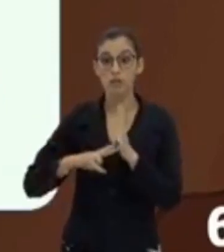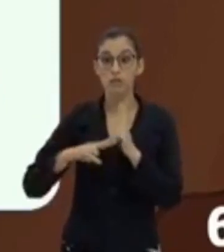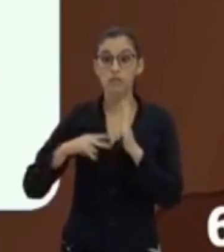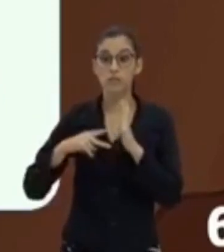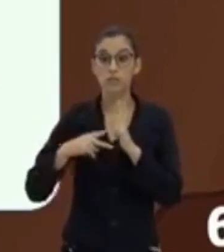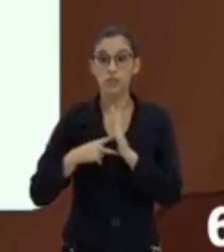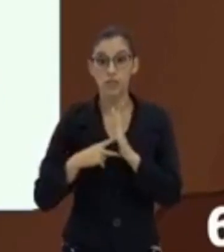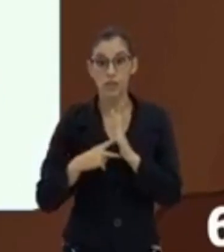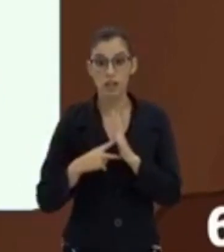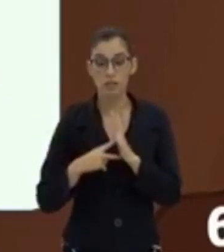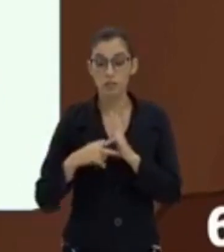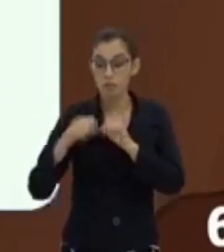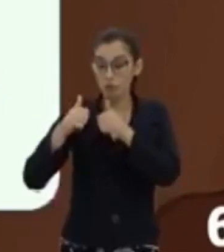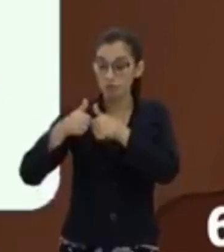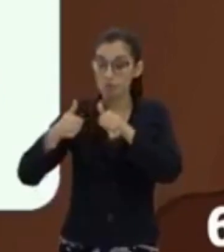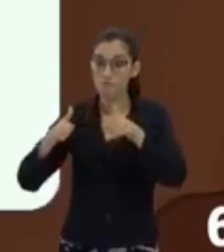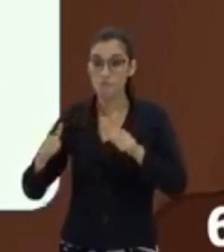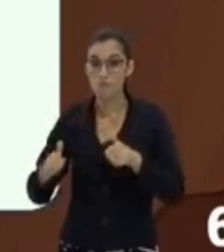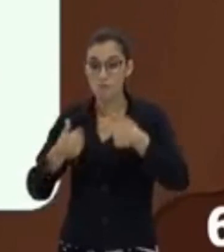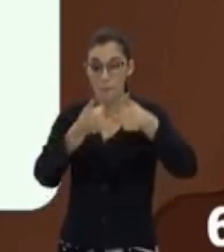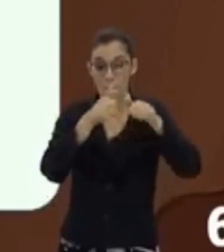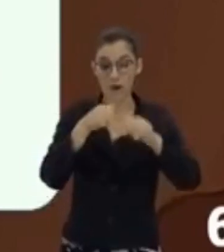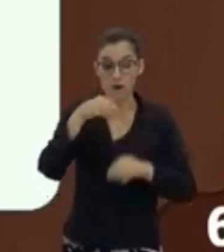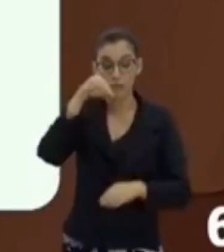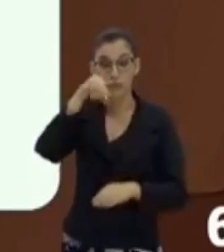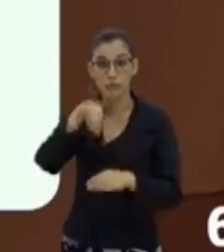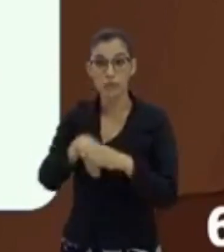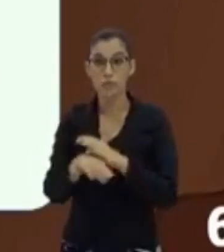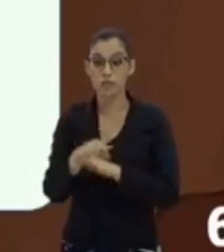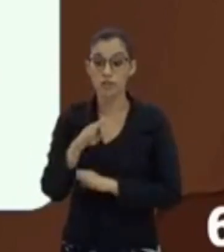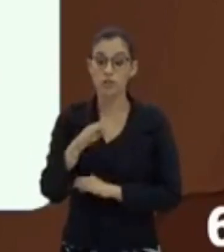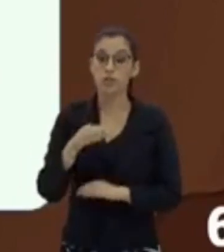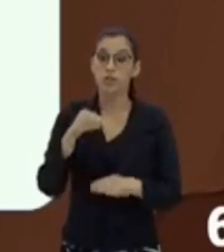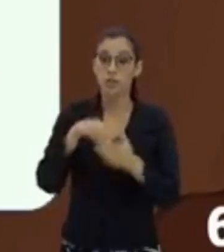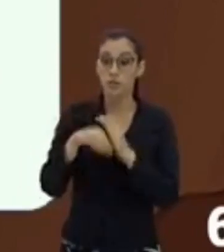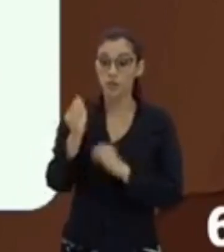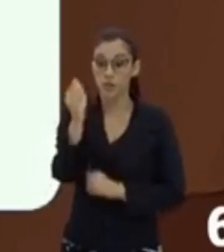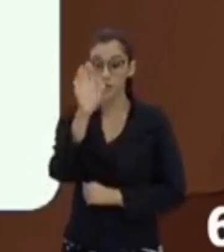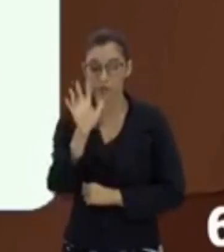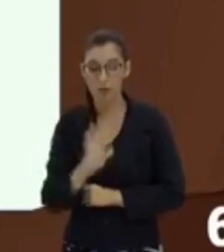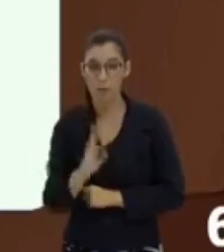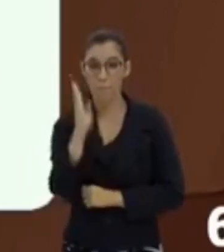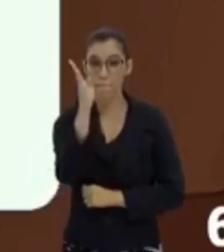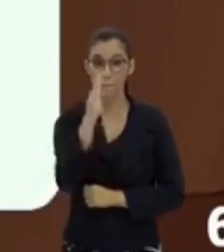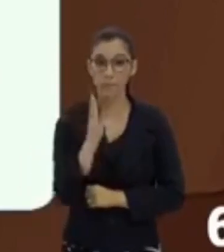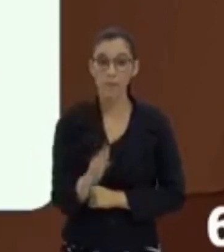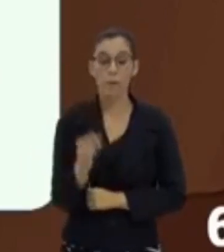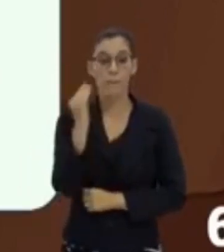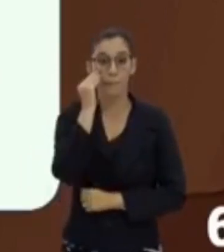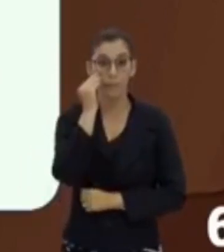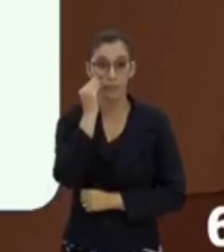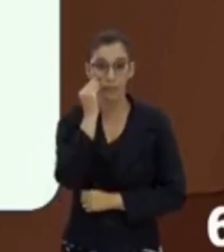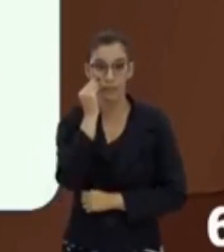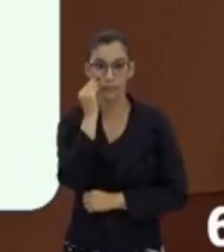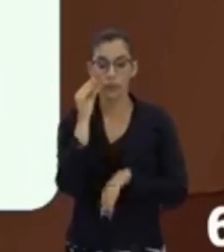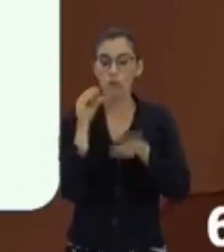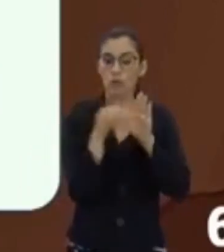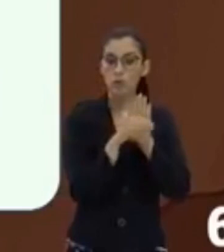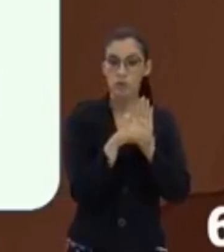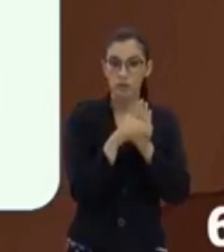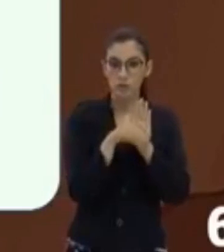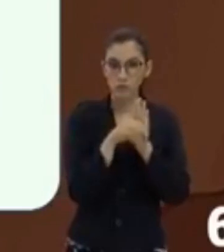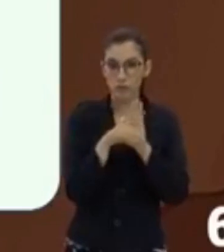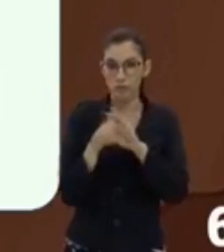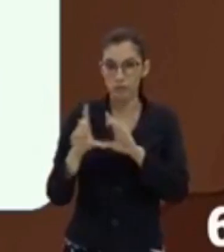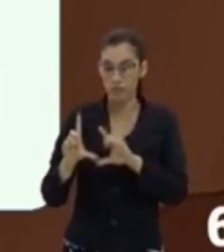de símbolos e ícones que estão presentes no mapa. Então, preste atenção aqui na definição. Legenda é uma